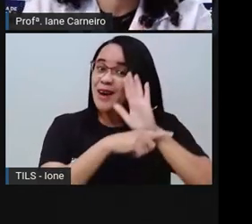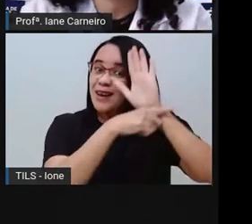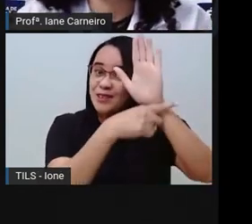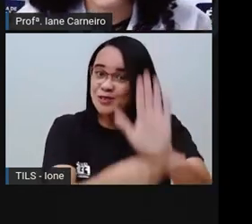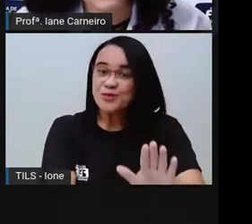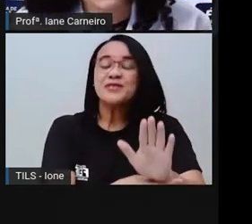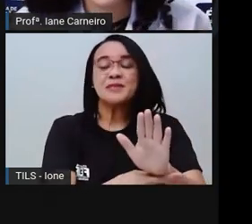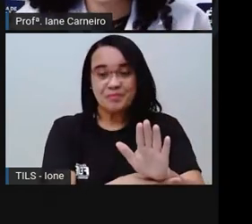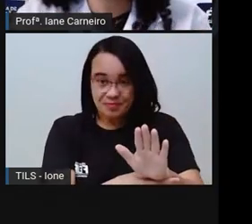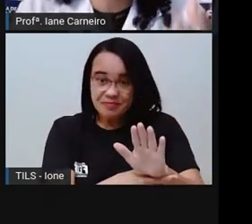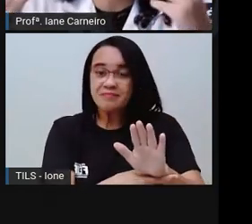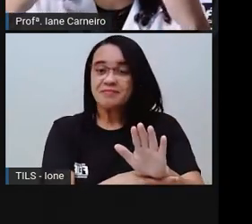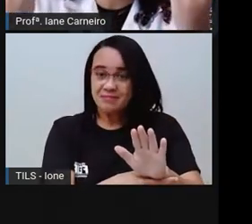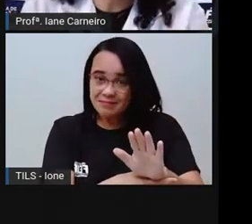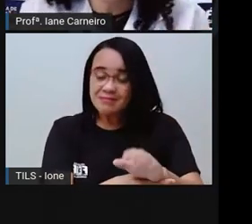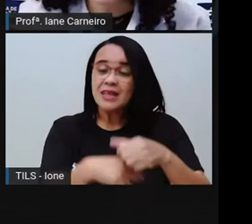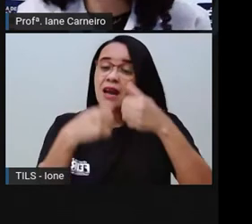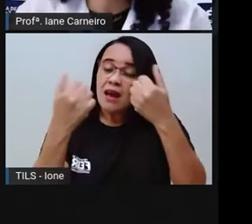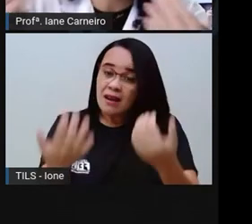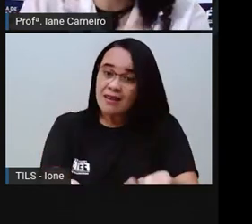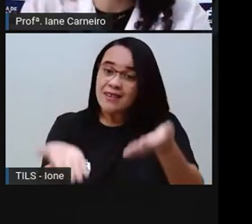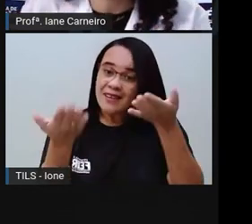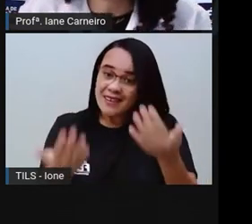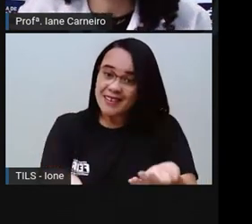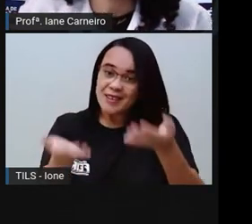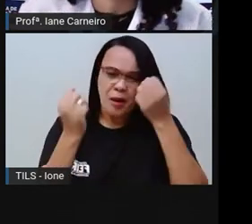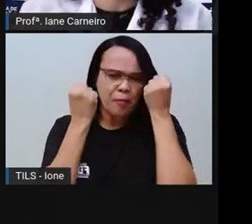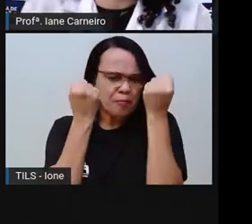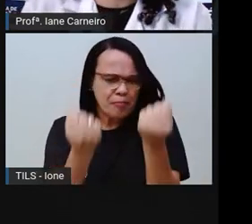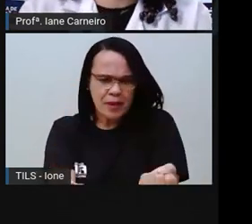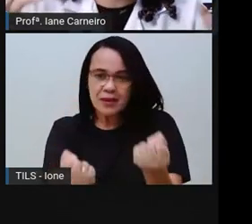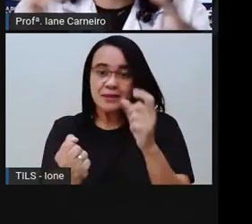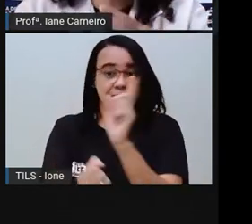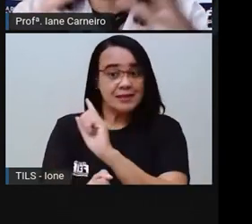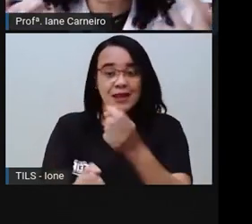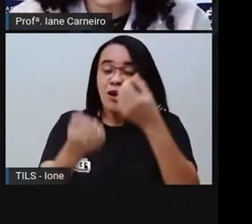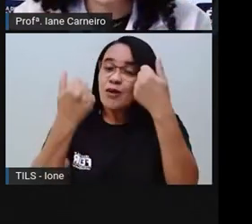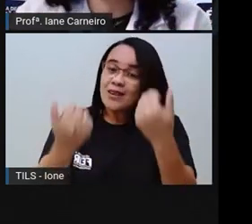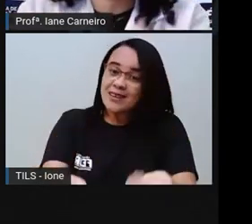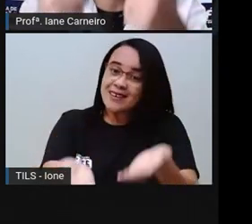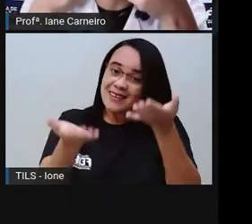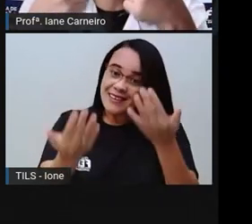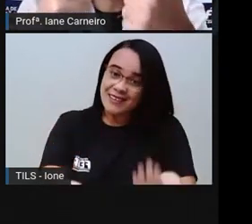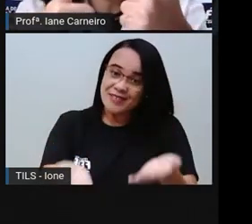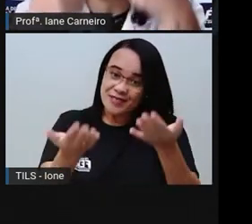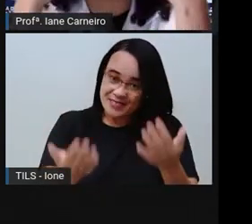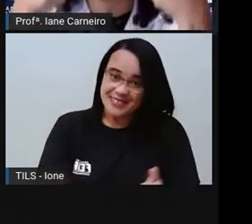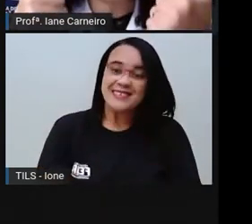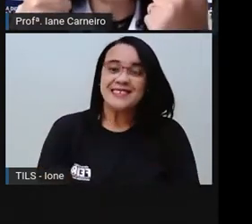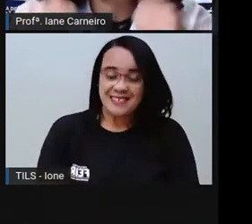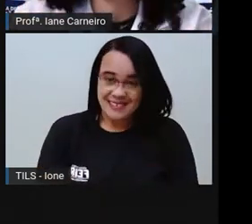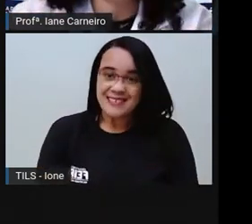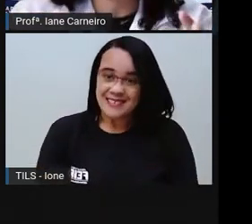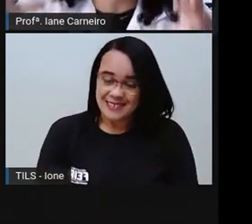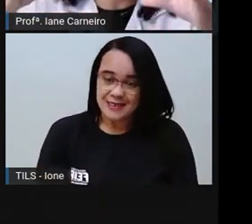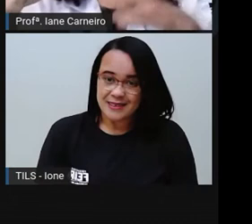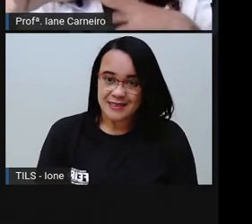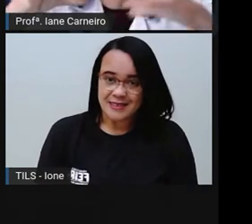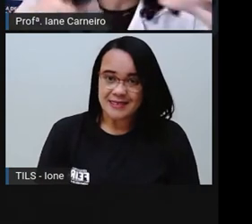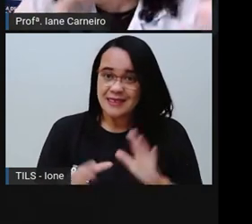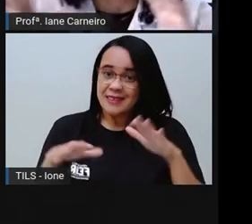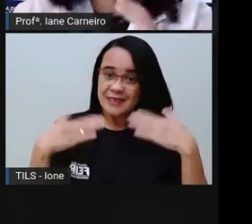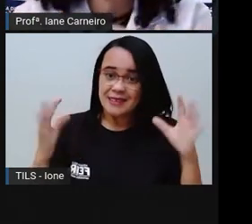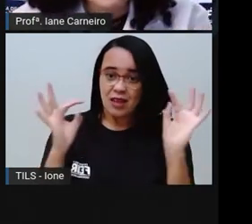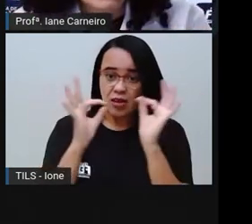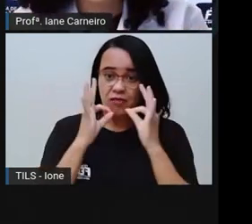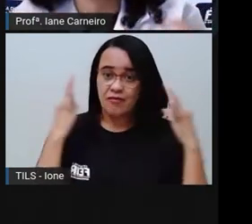ficar incompletas, né? Então, a mesma coisa na nossa família. Então, pra nossa família viver em harmonia, viver bacana, o ideal é que cada